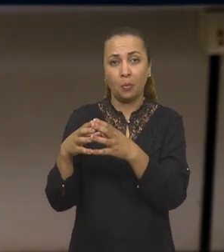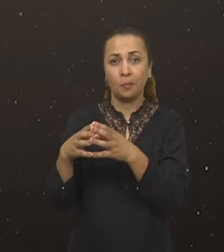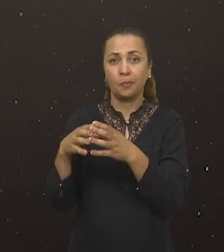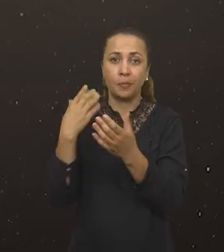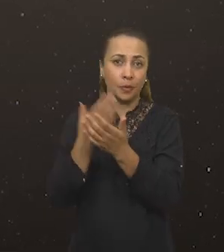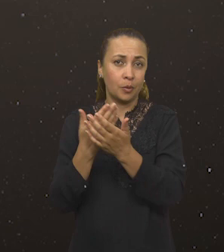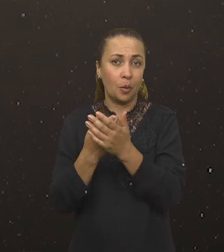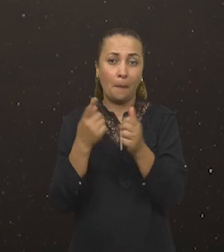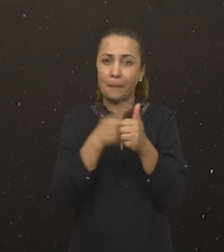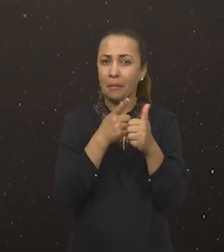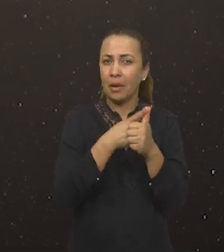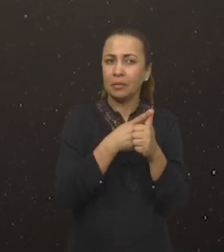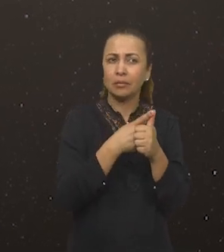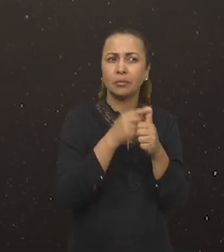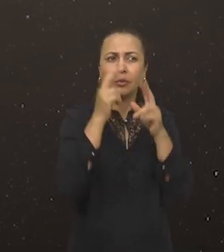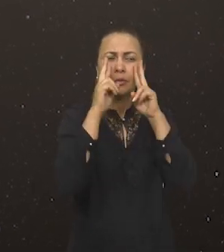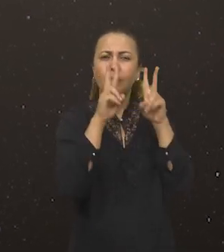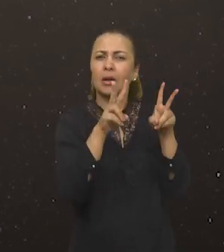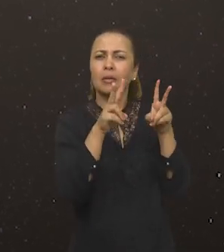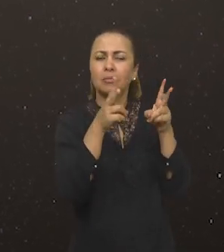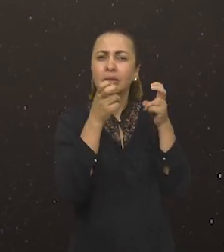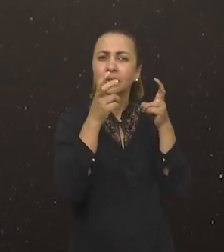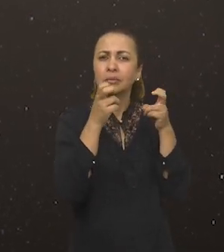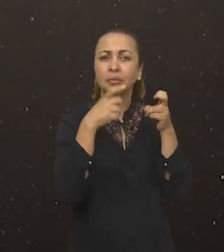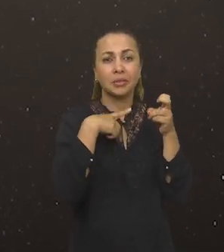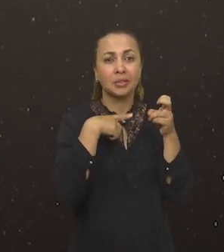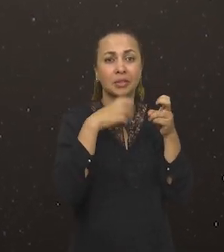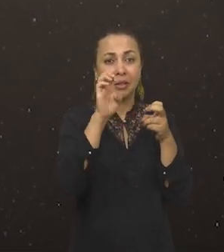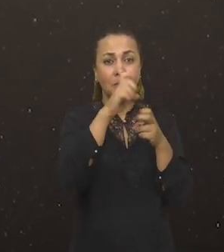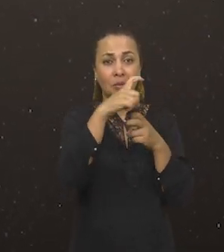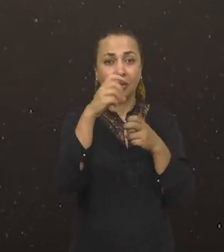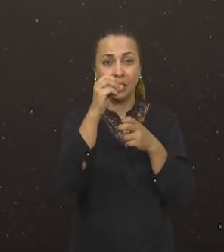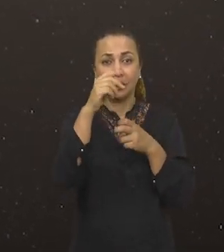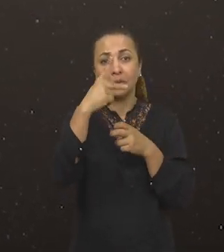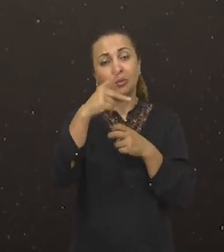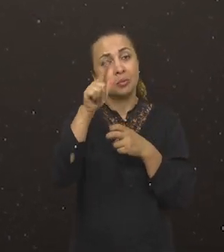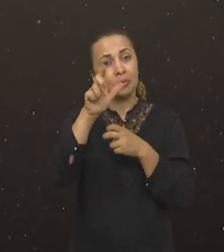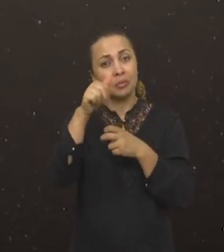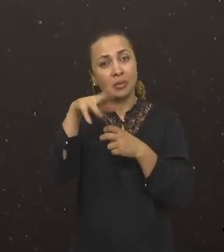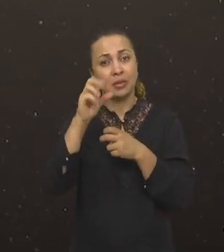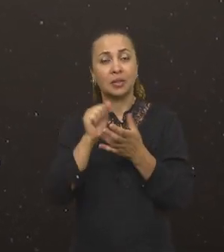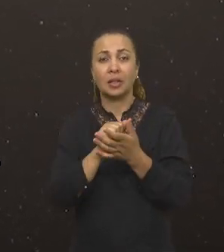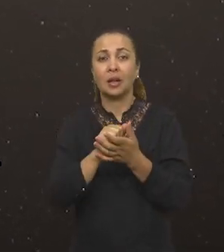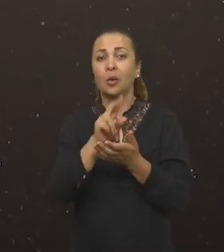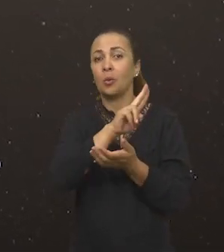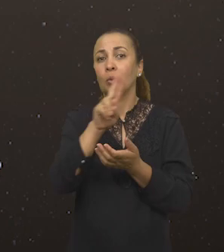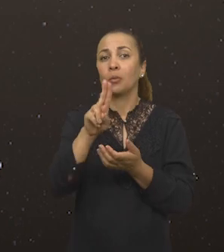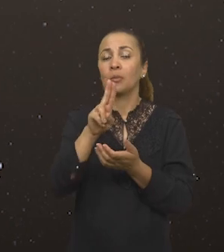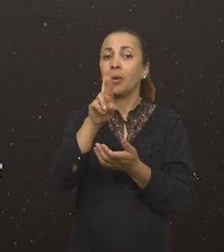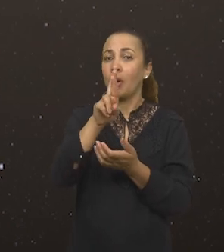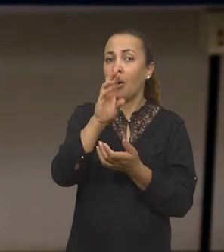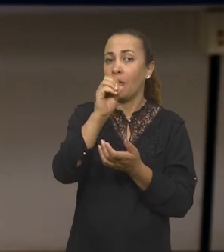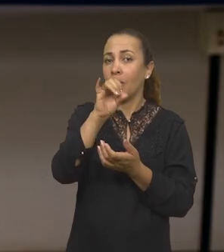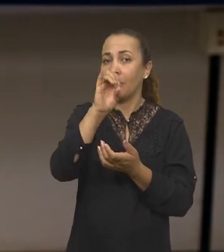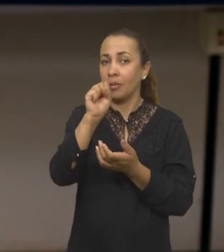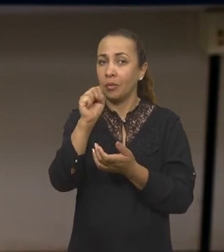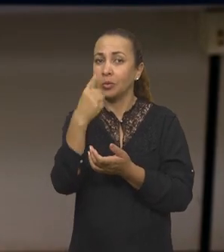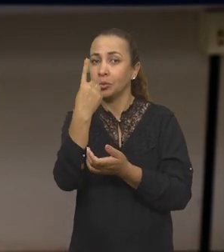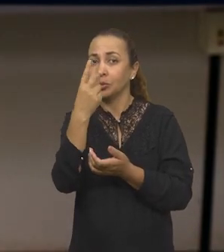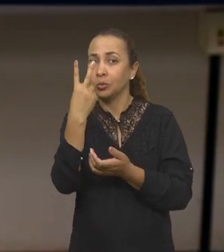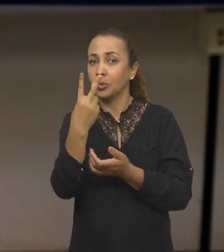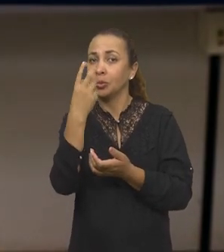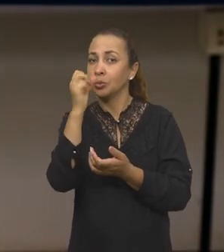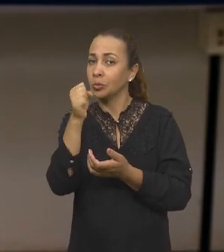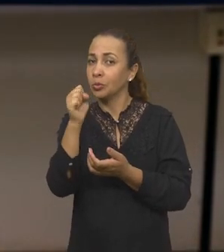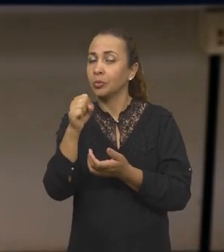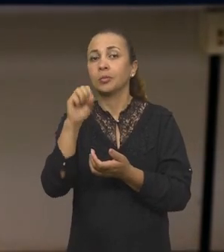pesquisa, a gente verificou que existe um exoplaneta próximo da gente, que um exoplaneta que se chama ROIS 128b, ele é um do segundo